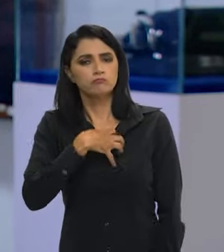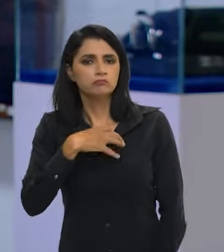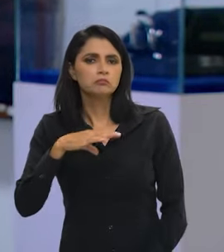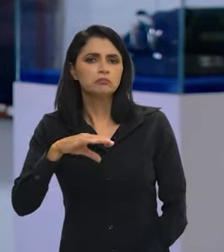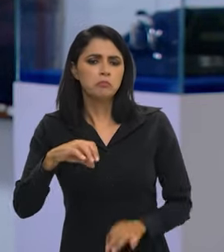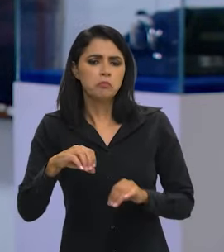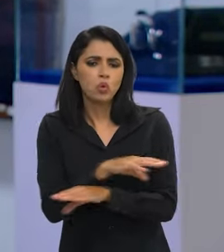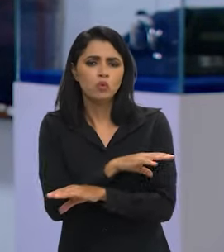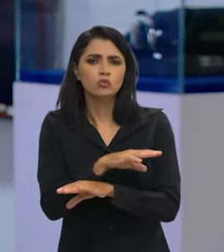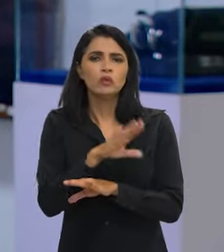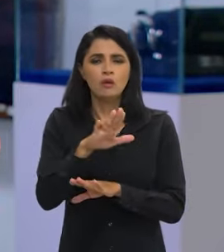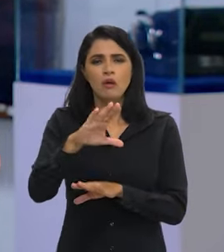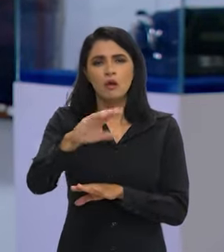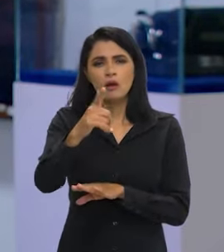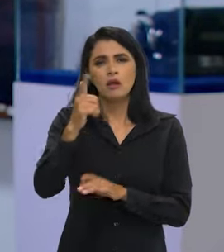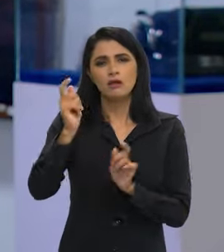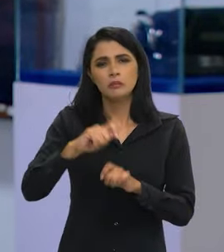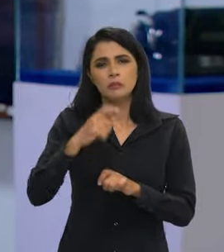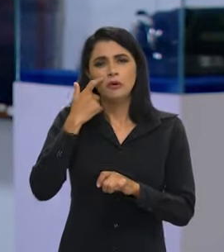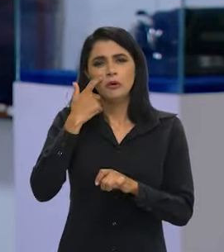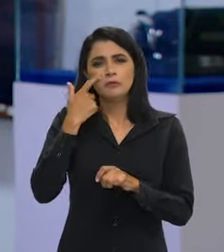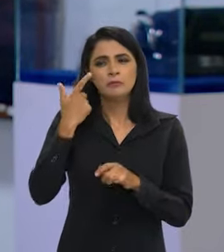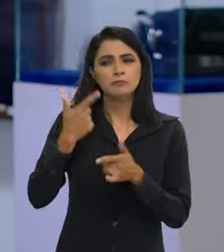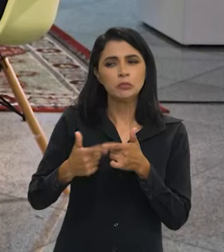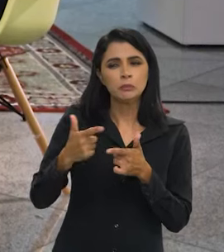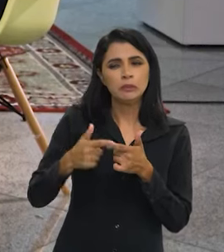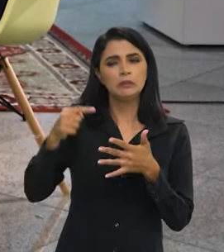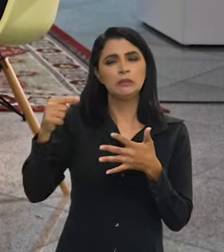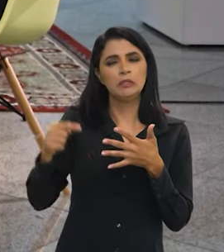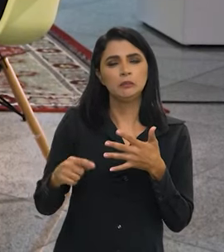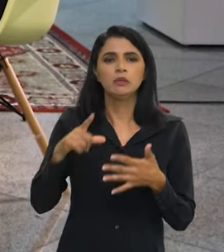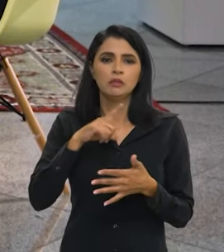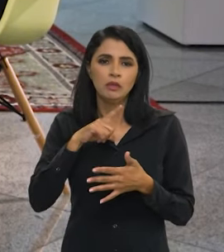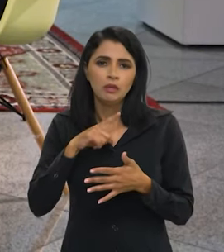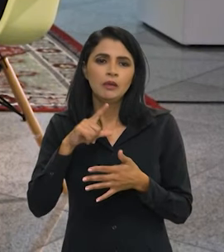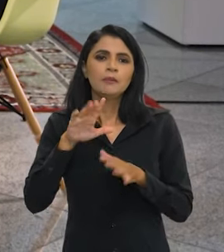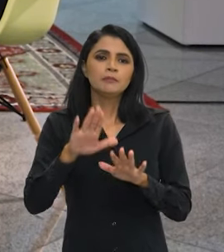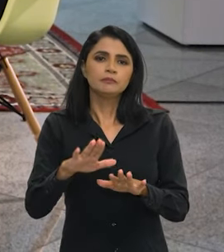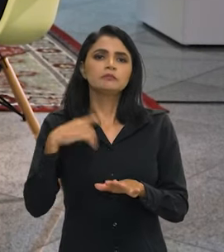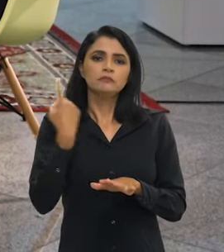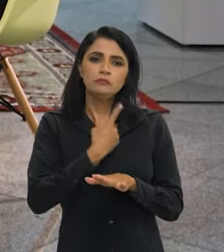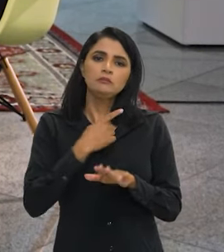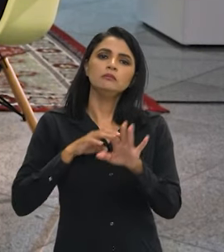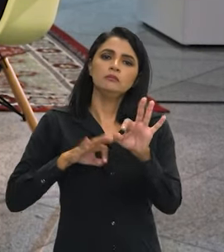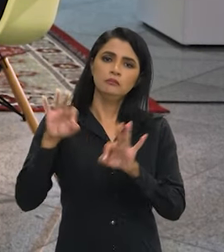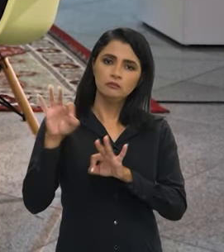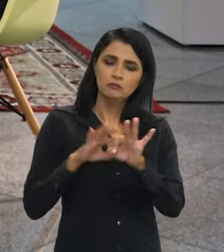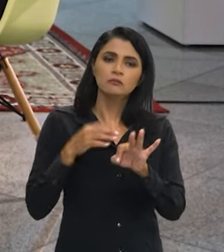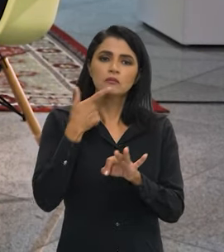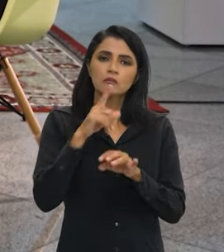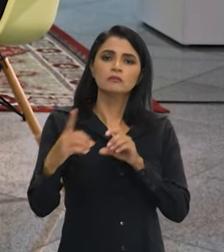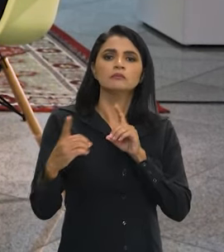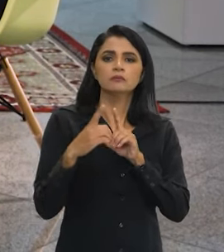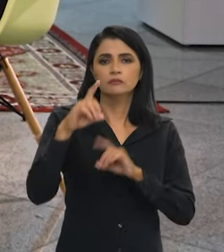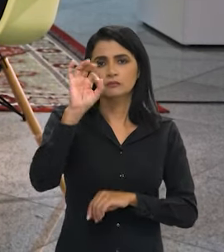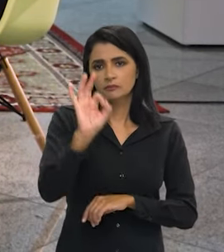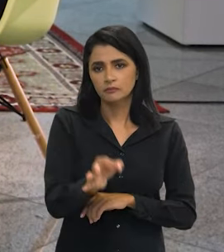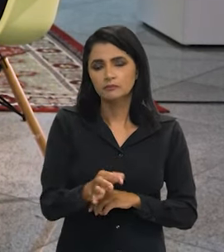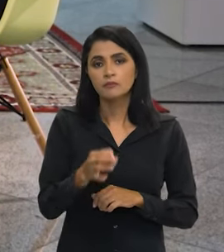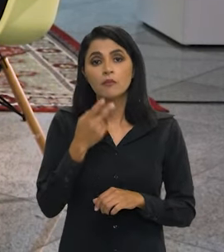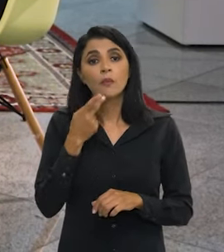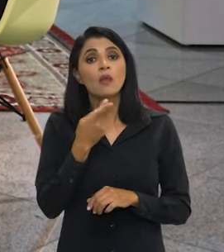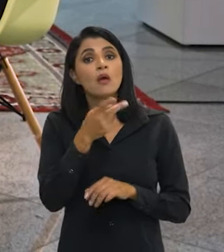Claro, você pode pintar, pode aparecer um pouquinho mais de problema, uma coisa no atendimento. Nós estamos preparados para atender.